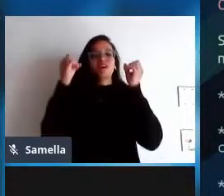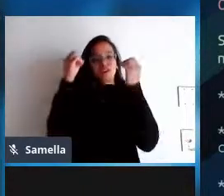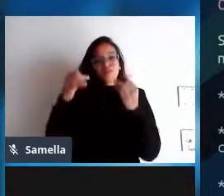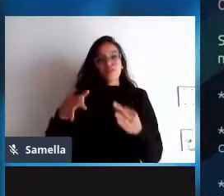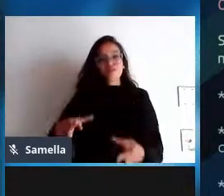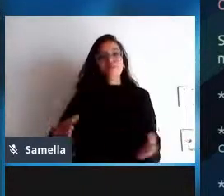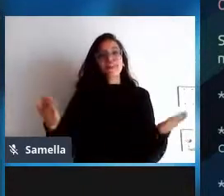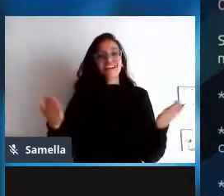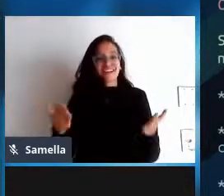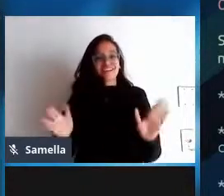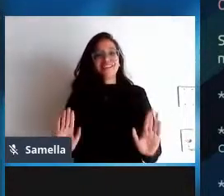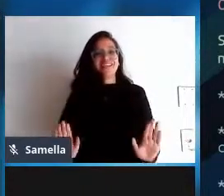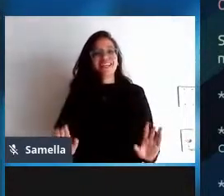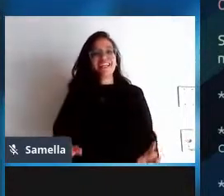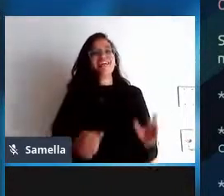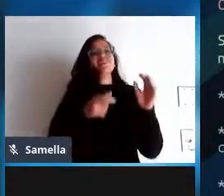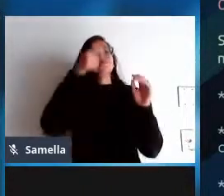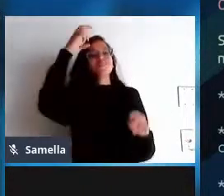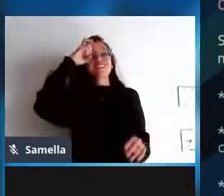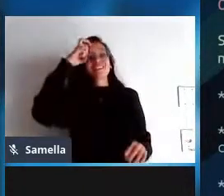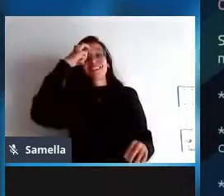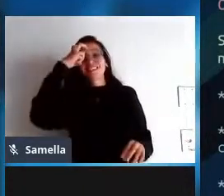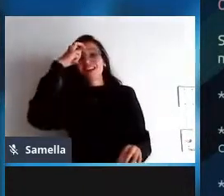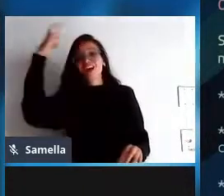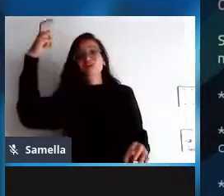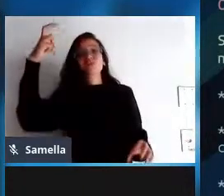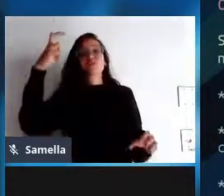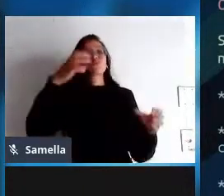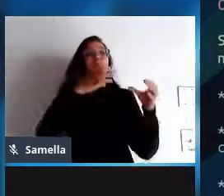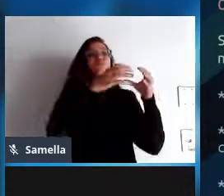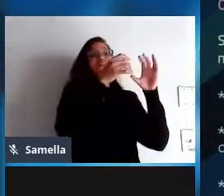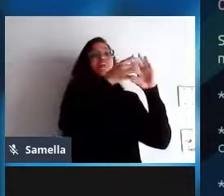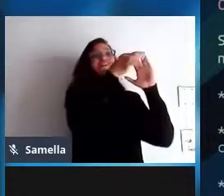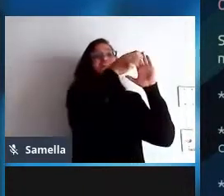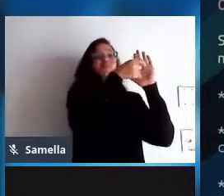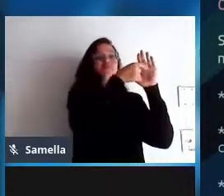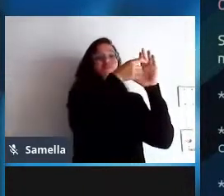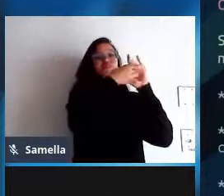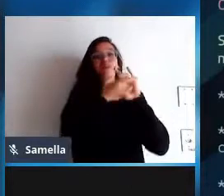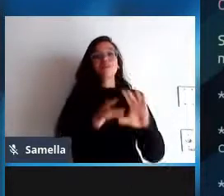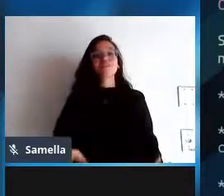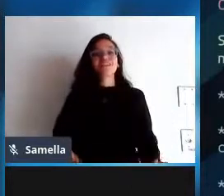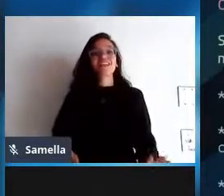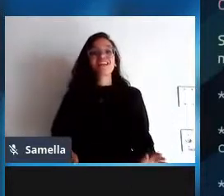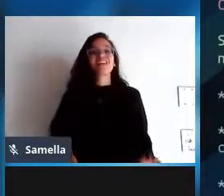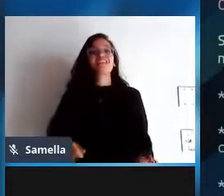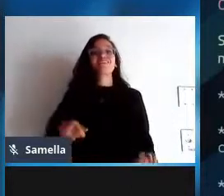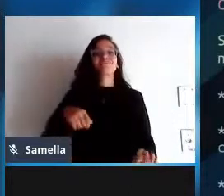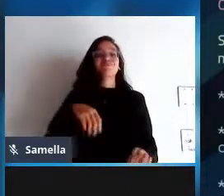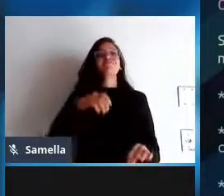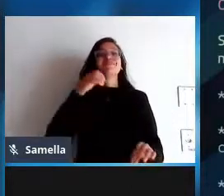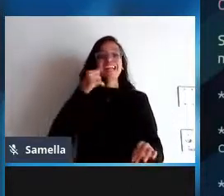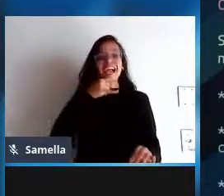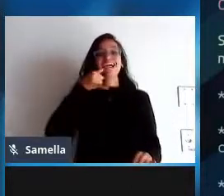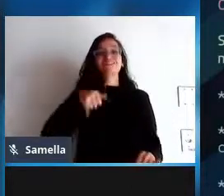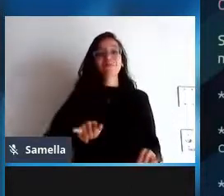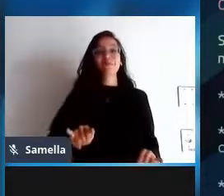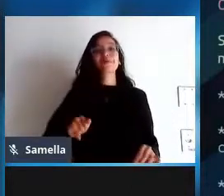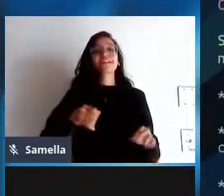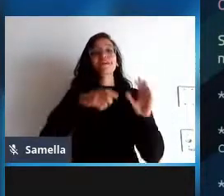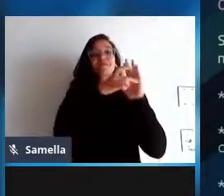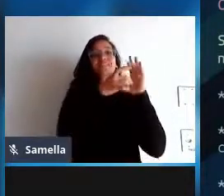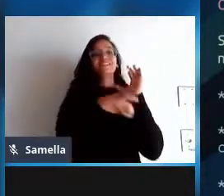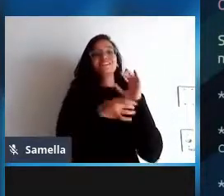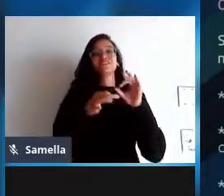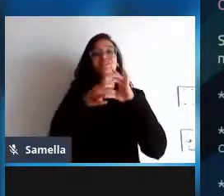na cultura de software livre a relação nunca é apenas com o programa e que está sendo executado isso é uma das coisas mais importantes não adianta